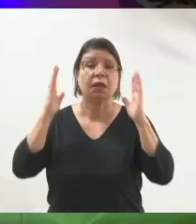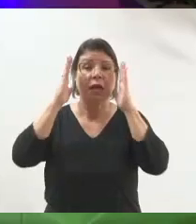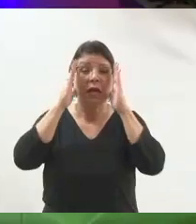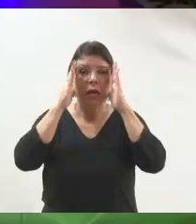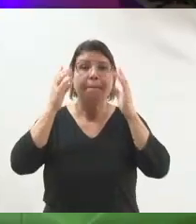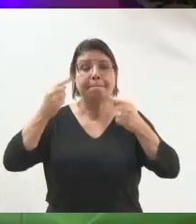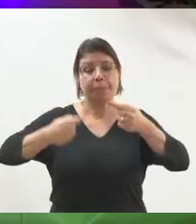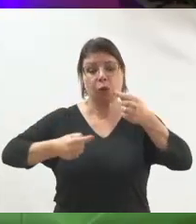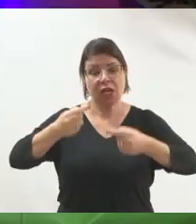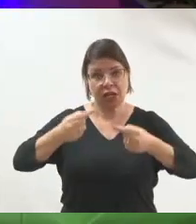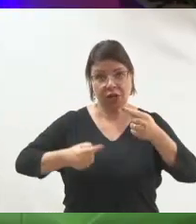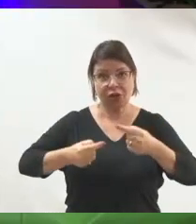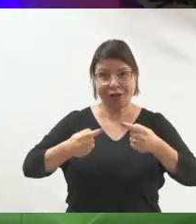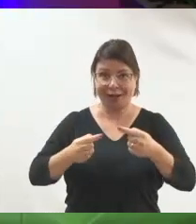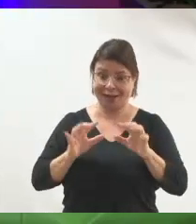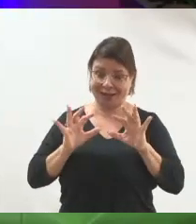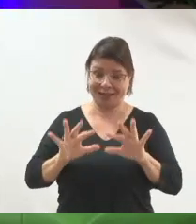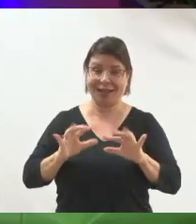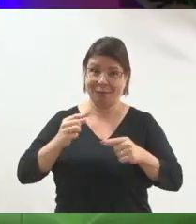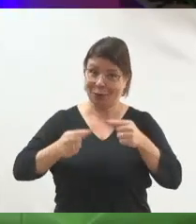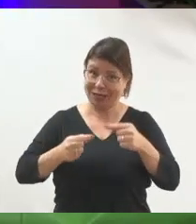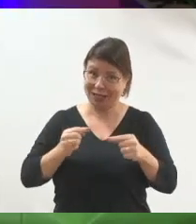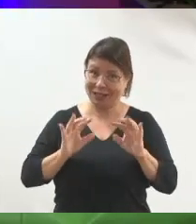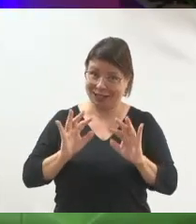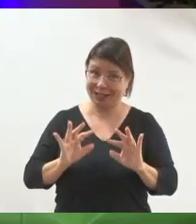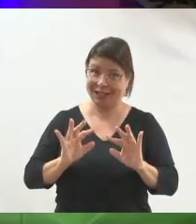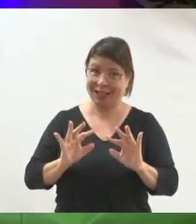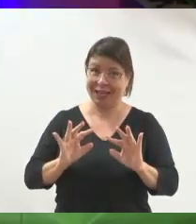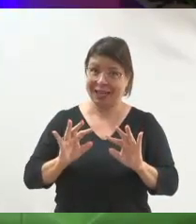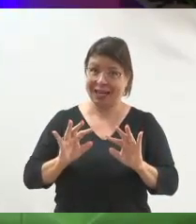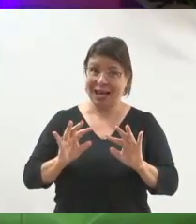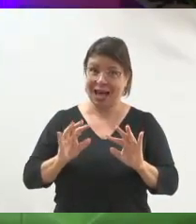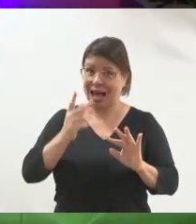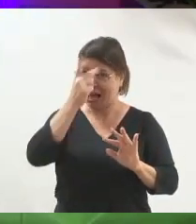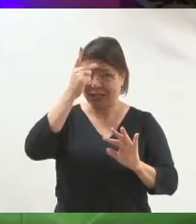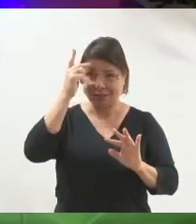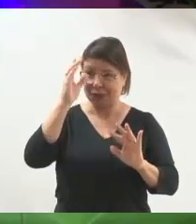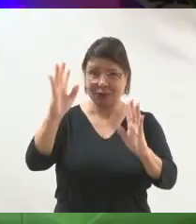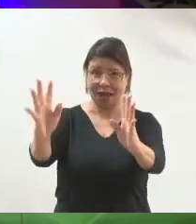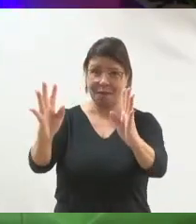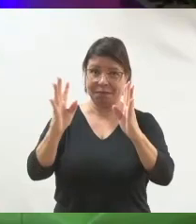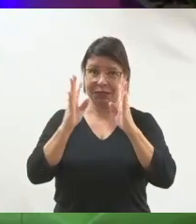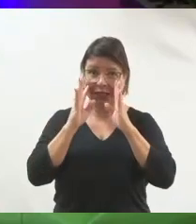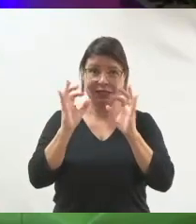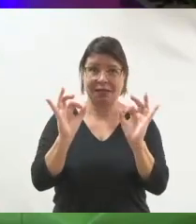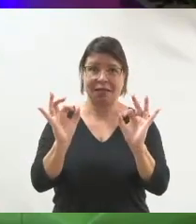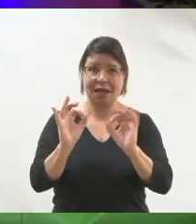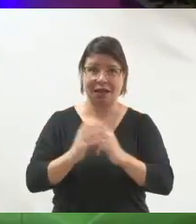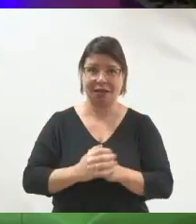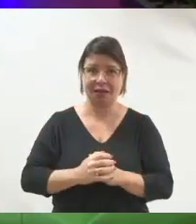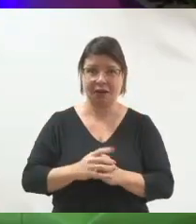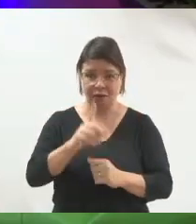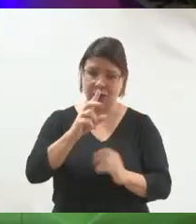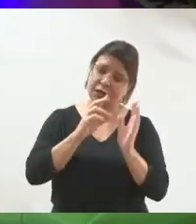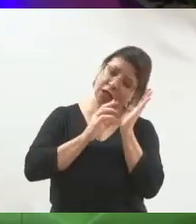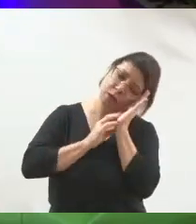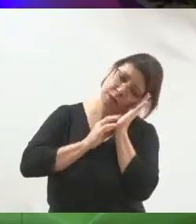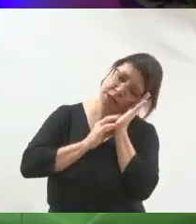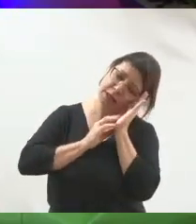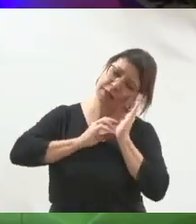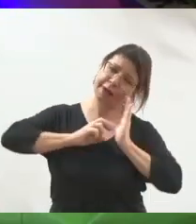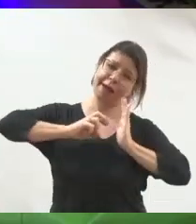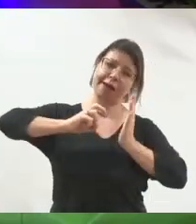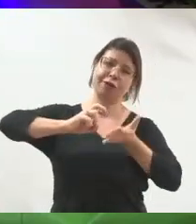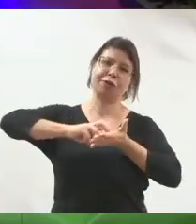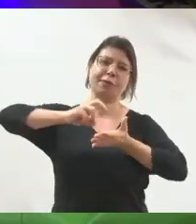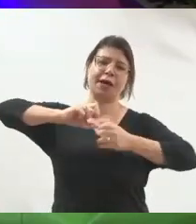Política é um negócio que, se a gente pudesse, ninguém prestava atenção. Ninguém acorda. Nenhum cidadão acorda todos